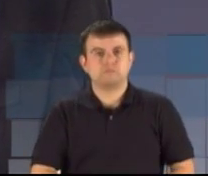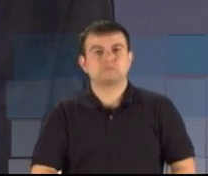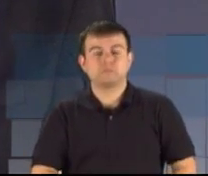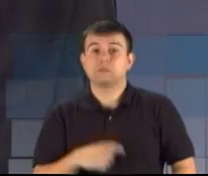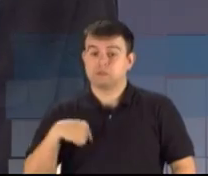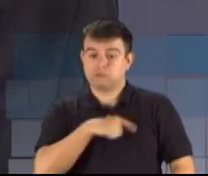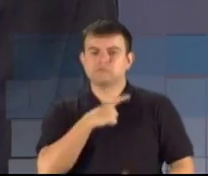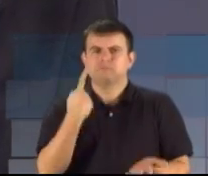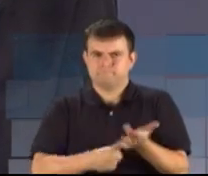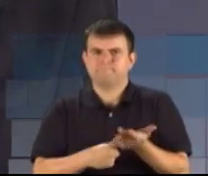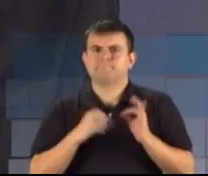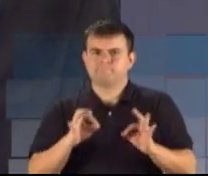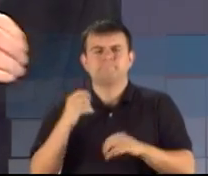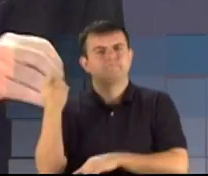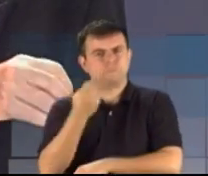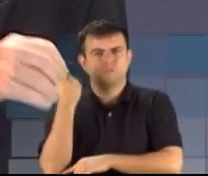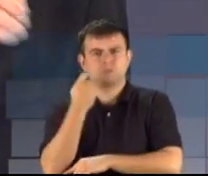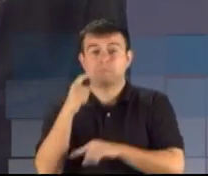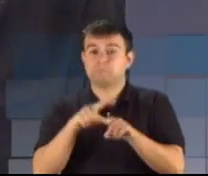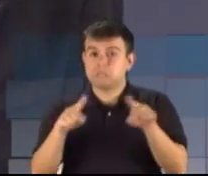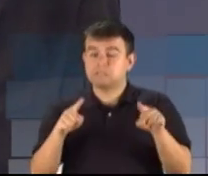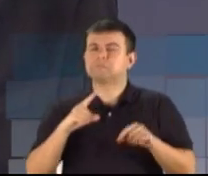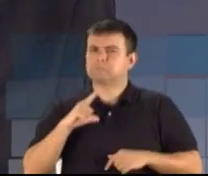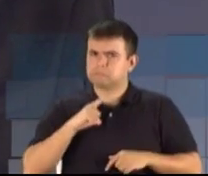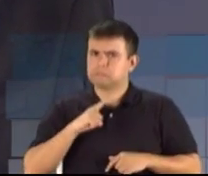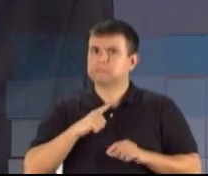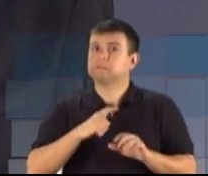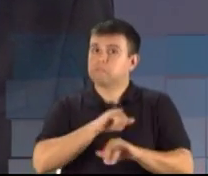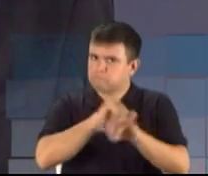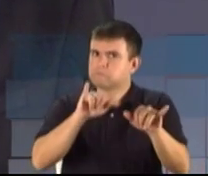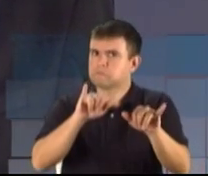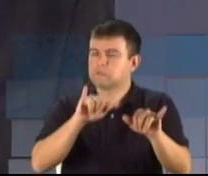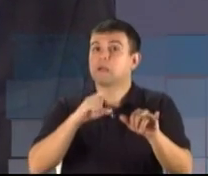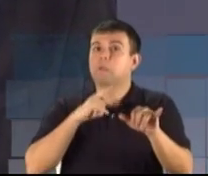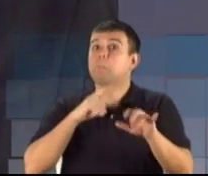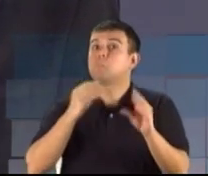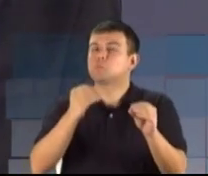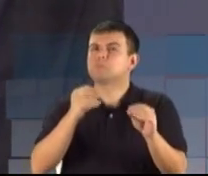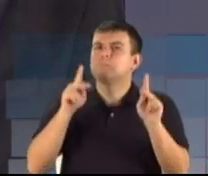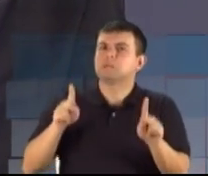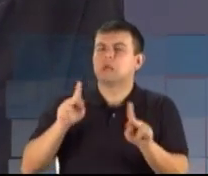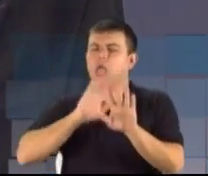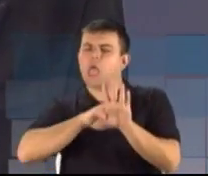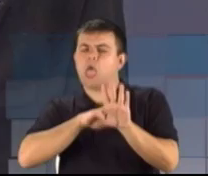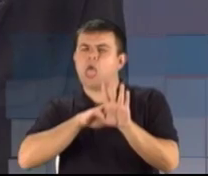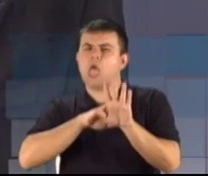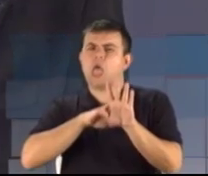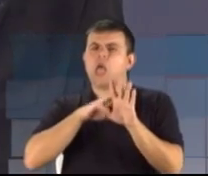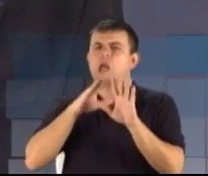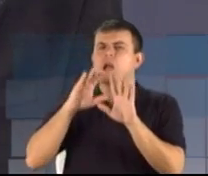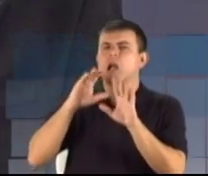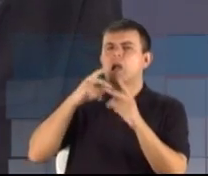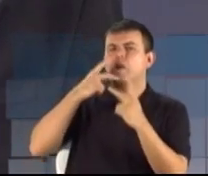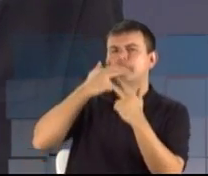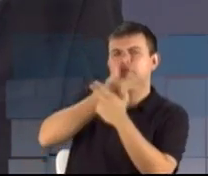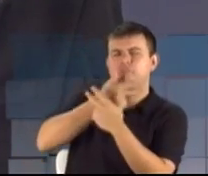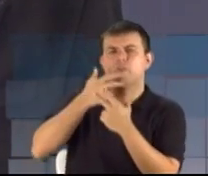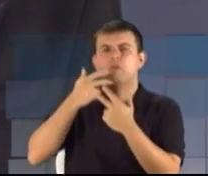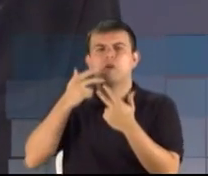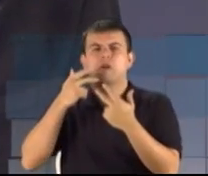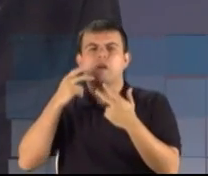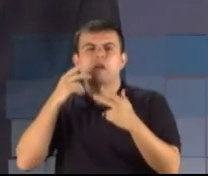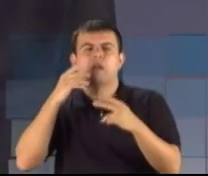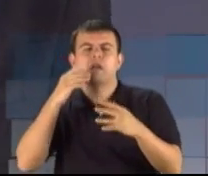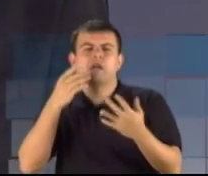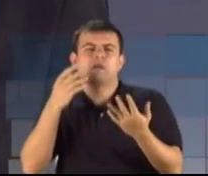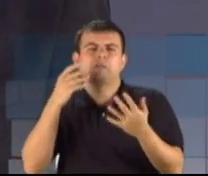Mas quero reafirmar aqui, tem muita mentira, muito boato por aí. Nós vamos cumprir todos os reajustes que foram dados aos